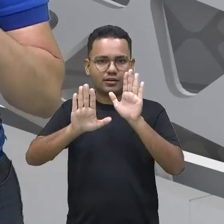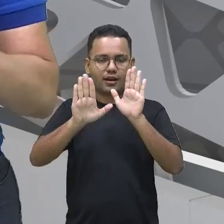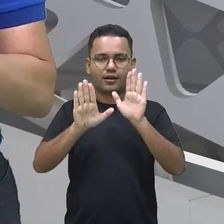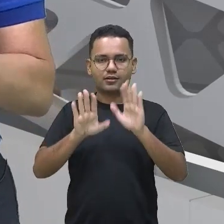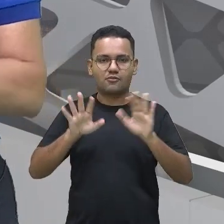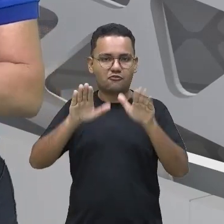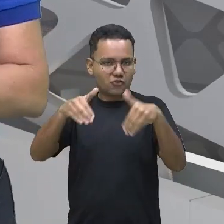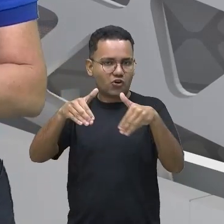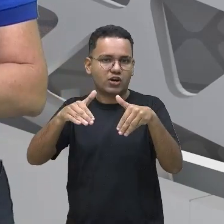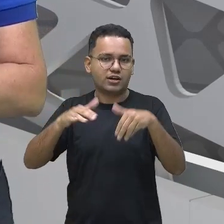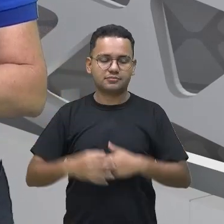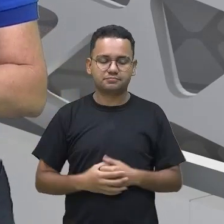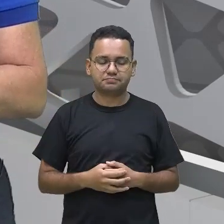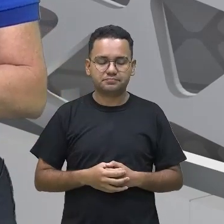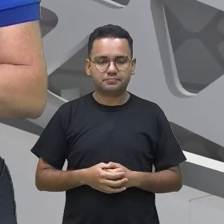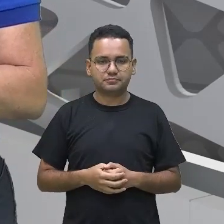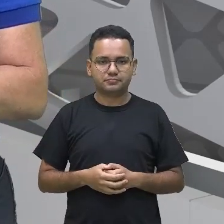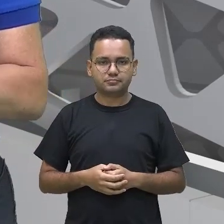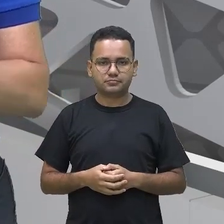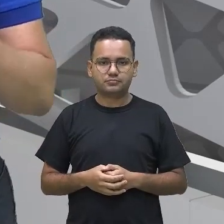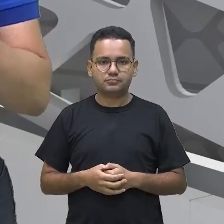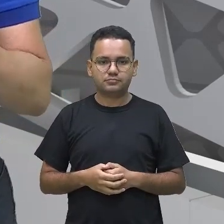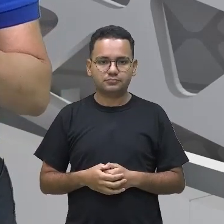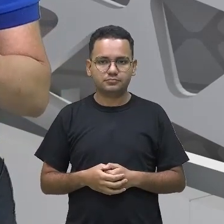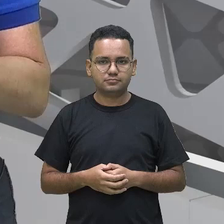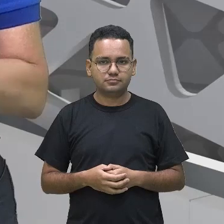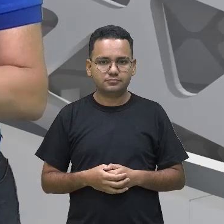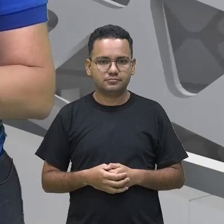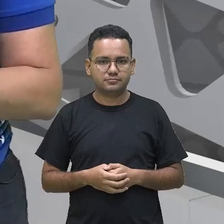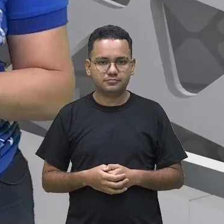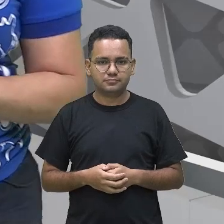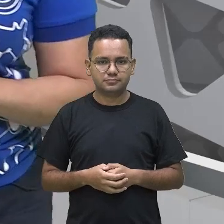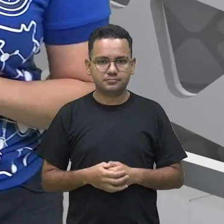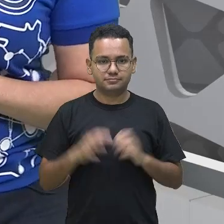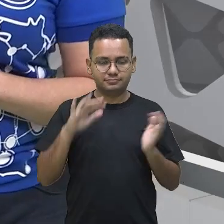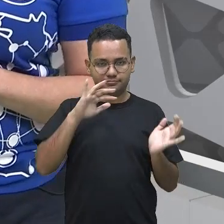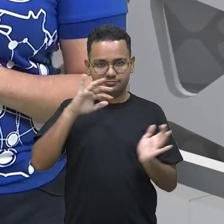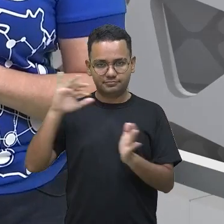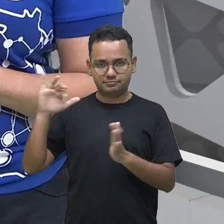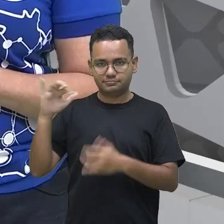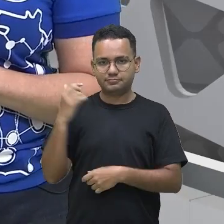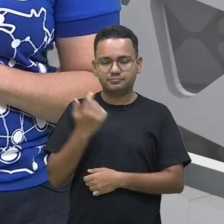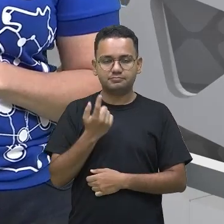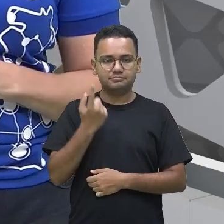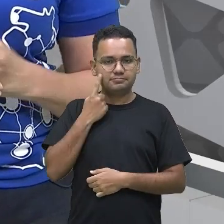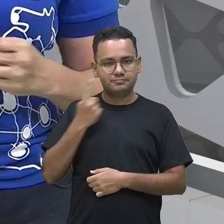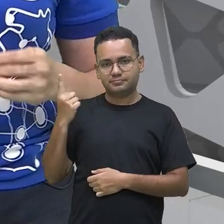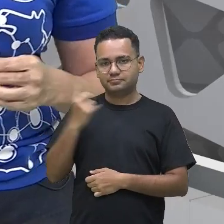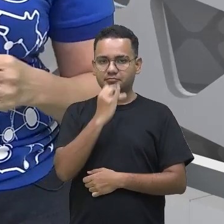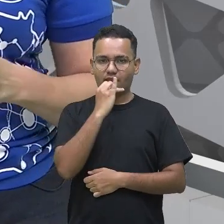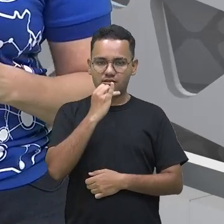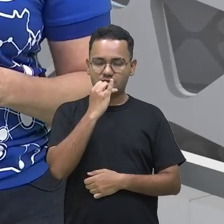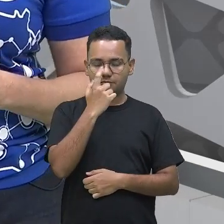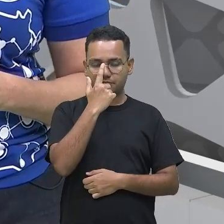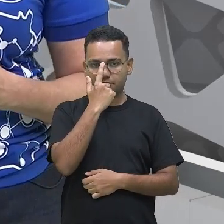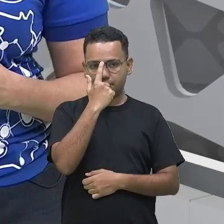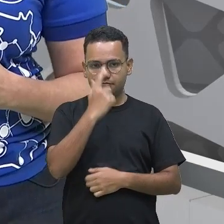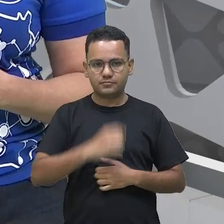Então, nós temos mais outro, um exemplo, né? Mais um exemplo para vocês identificarem aqui, que são as